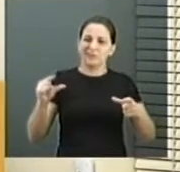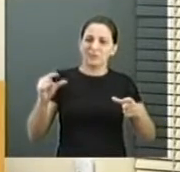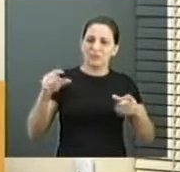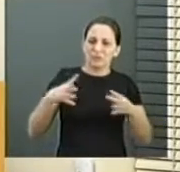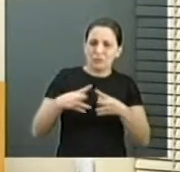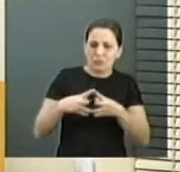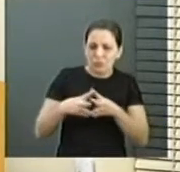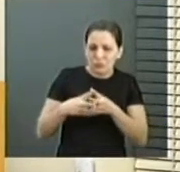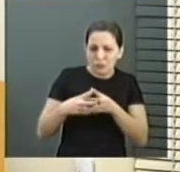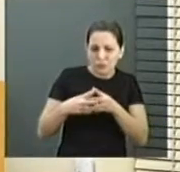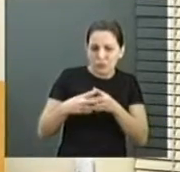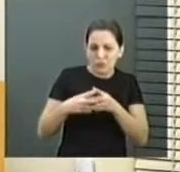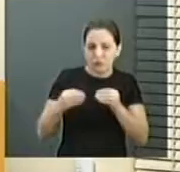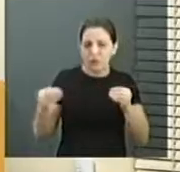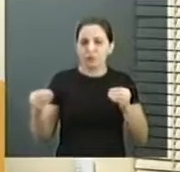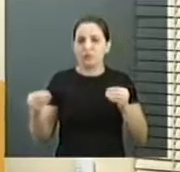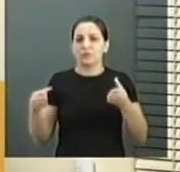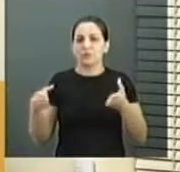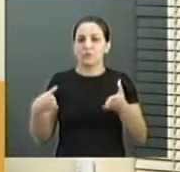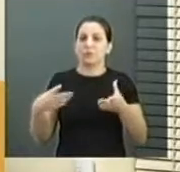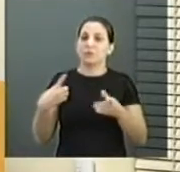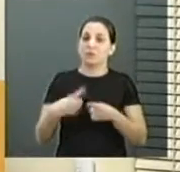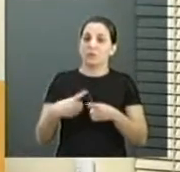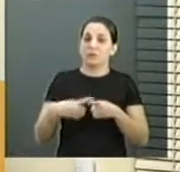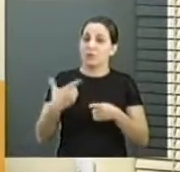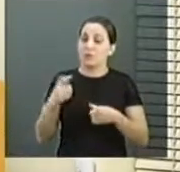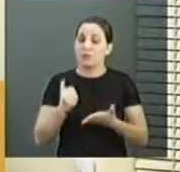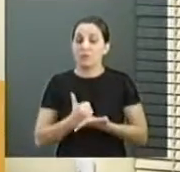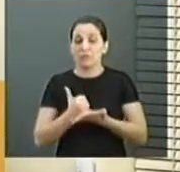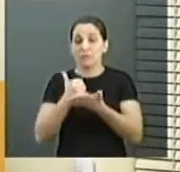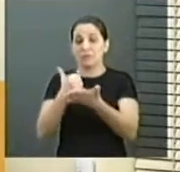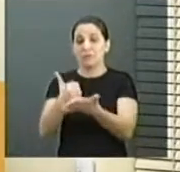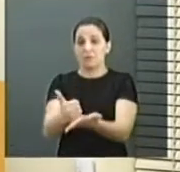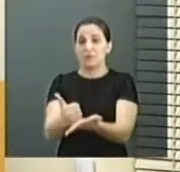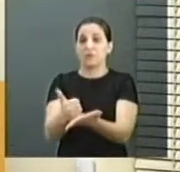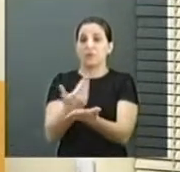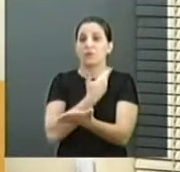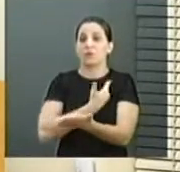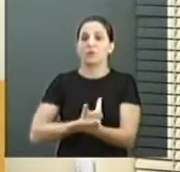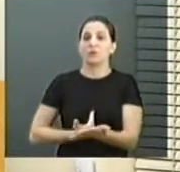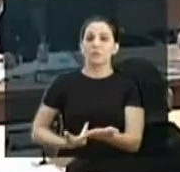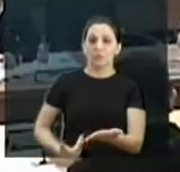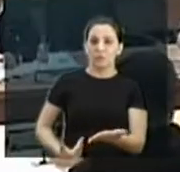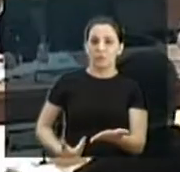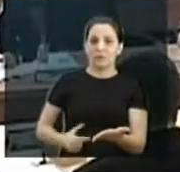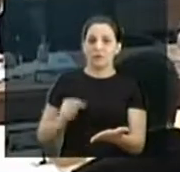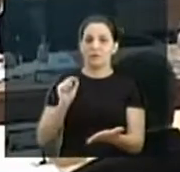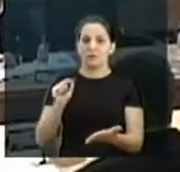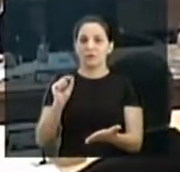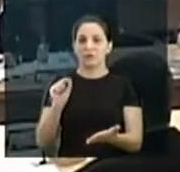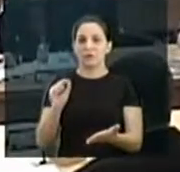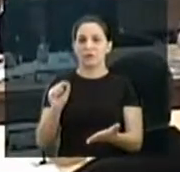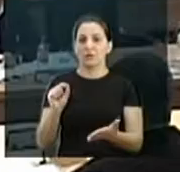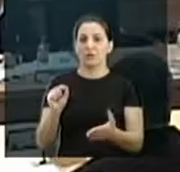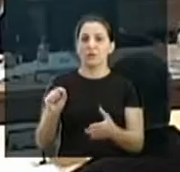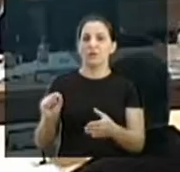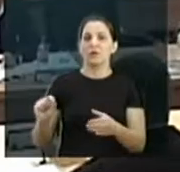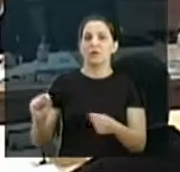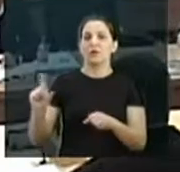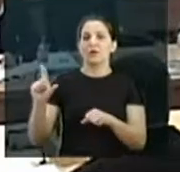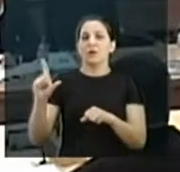e isso acontece, sobretudo, pela falta de apoio do poder público, uma vez que se trata de uma lógica